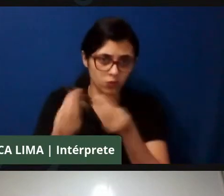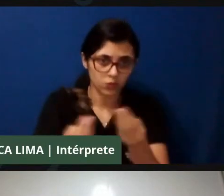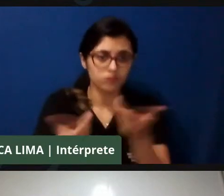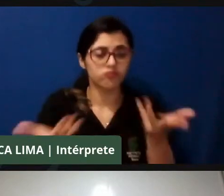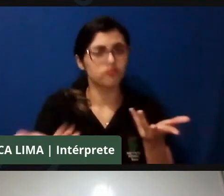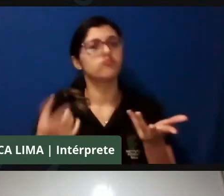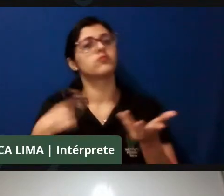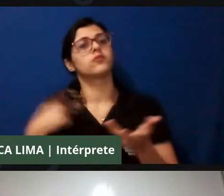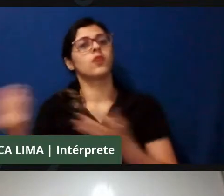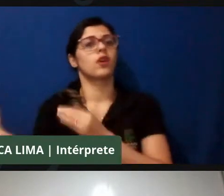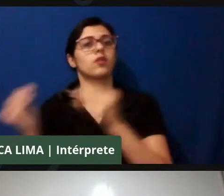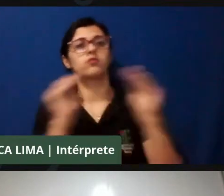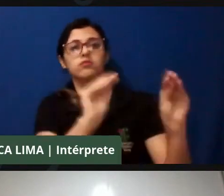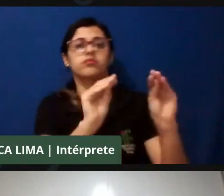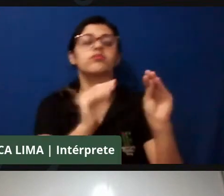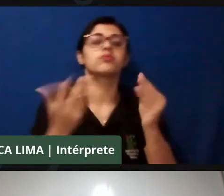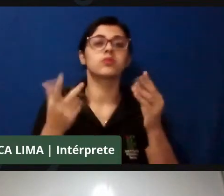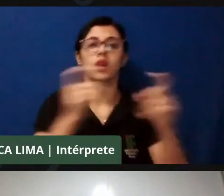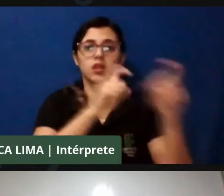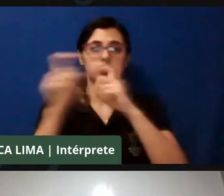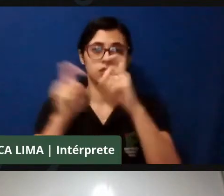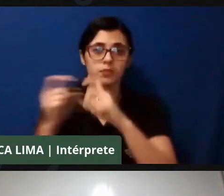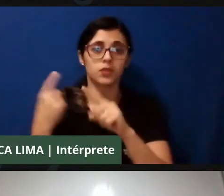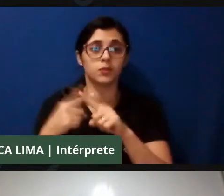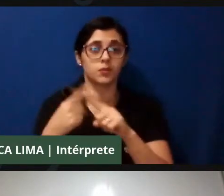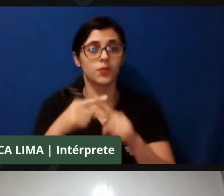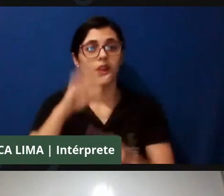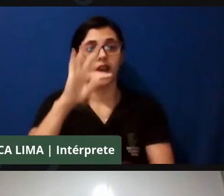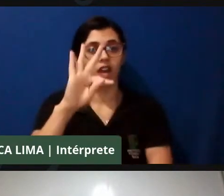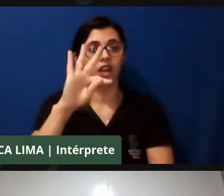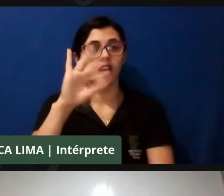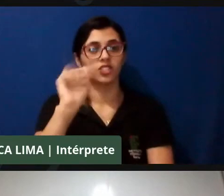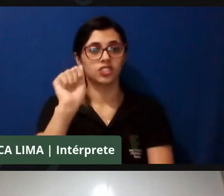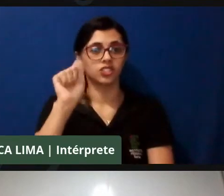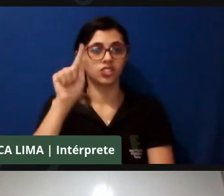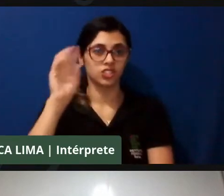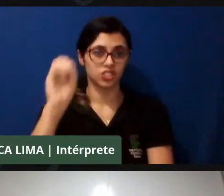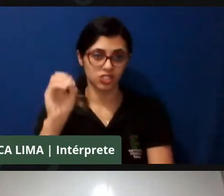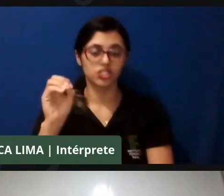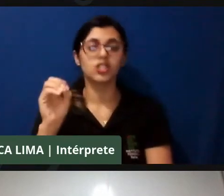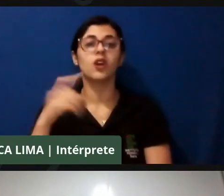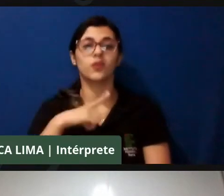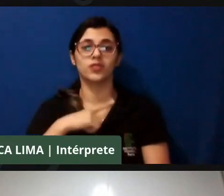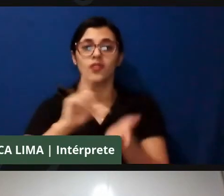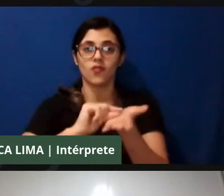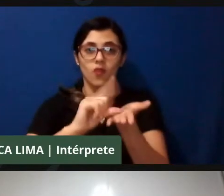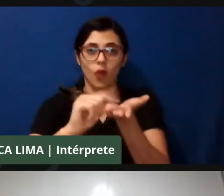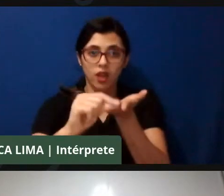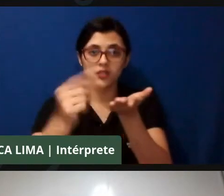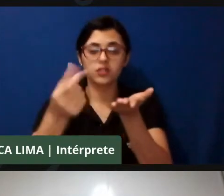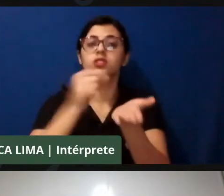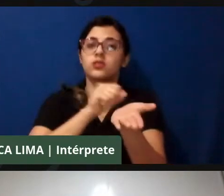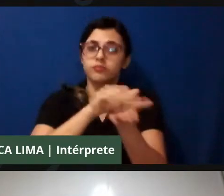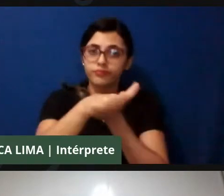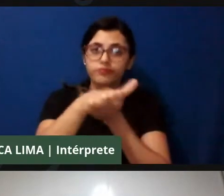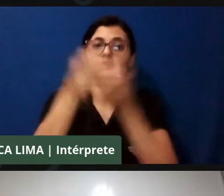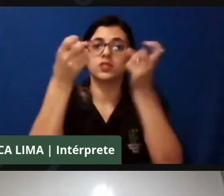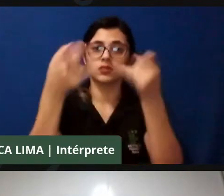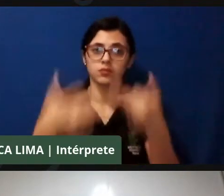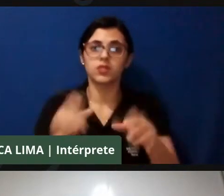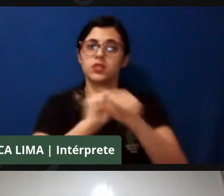escreveu um artigo sobre COVID e comunidades quilombolas que saiu no Jornal à Tarde, muito interessante,